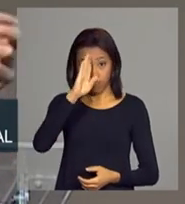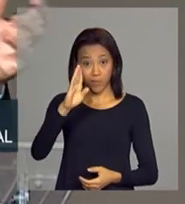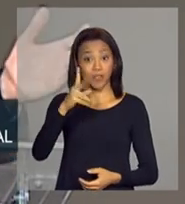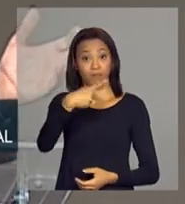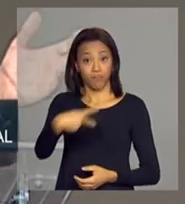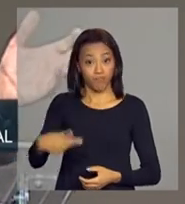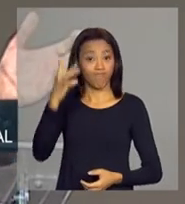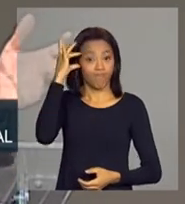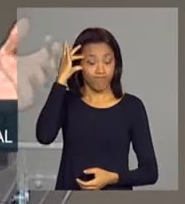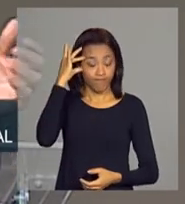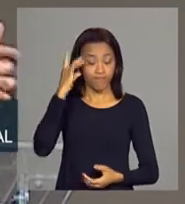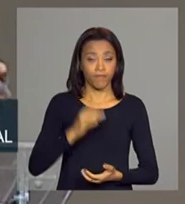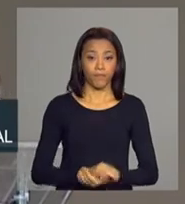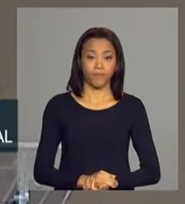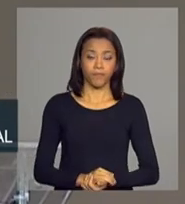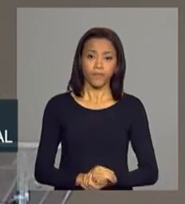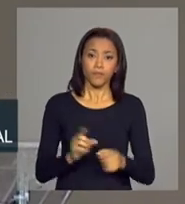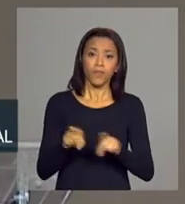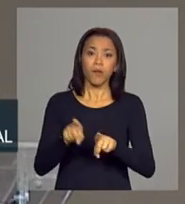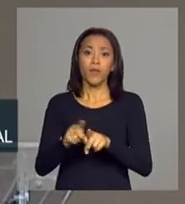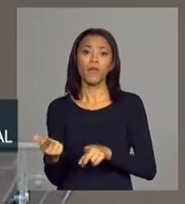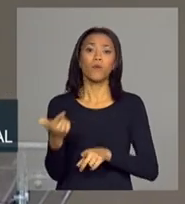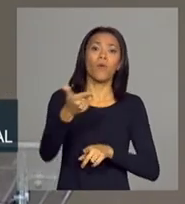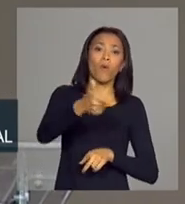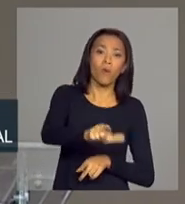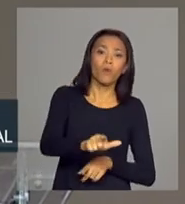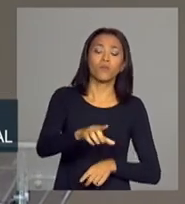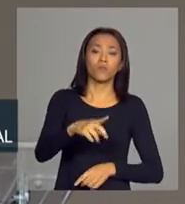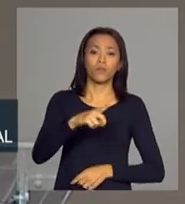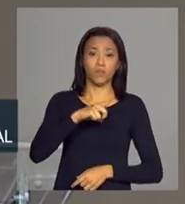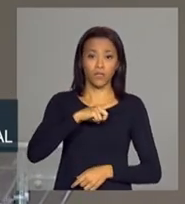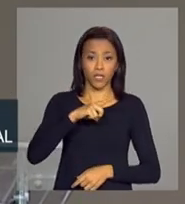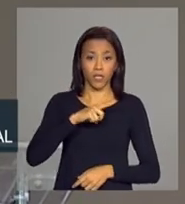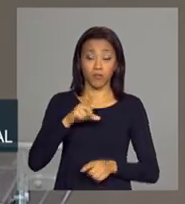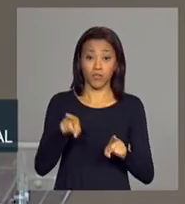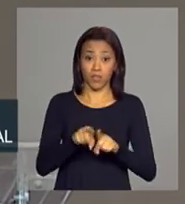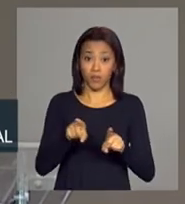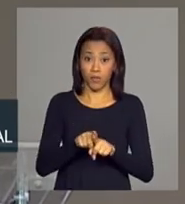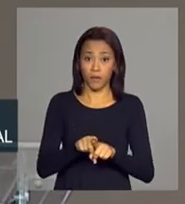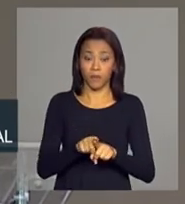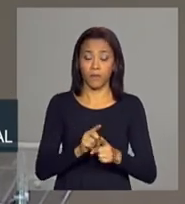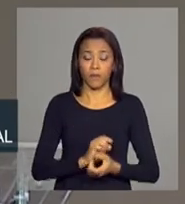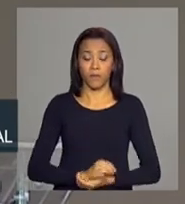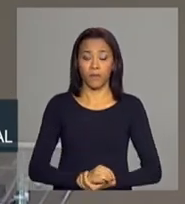Além disso, uma forte,